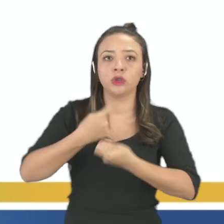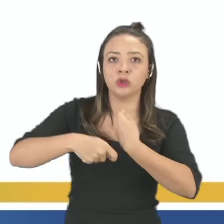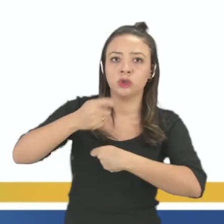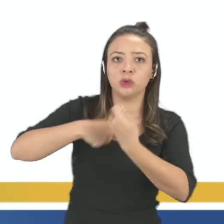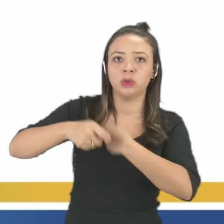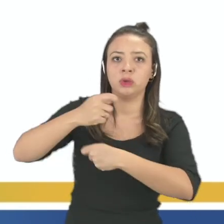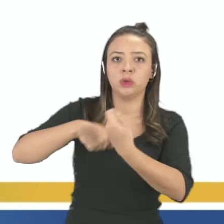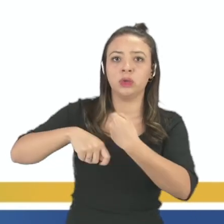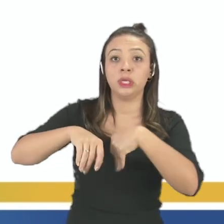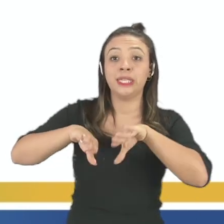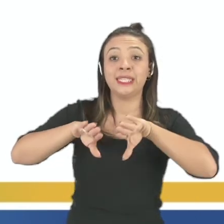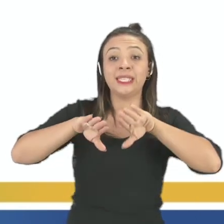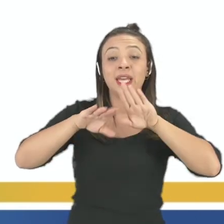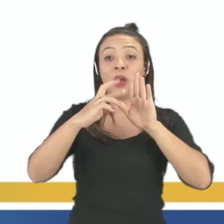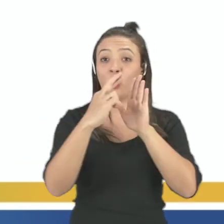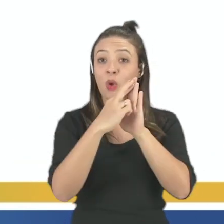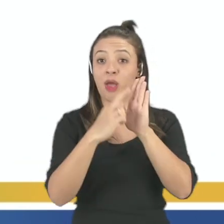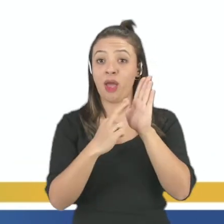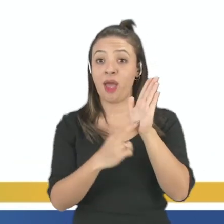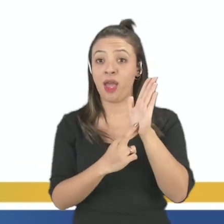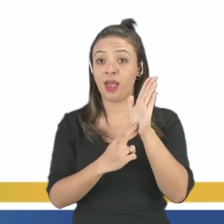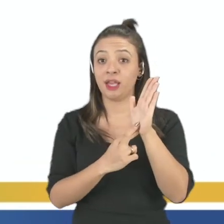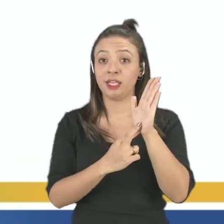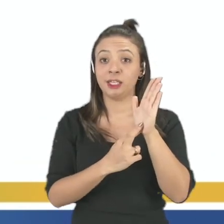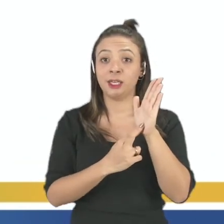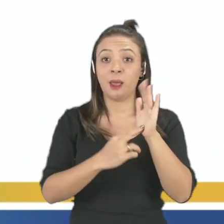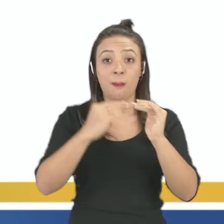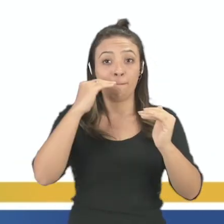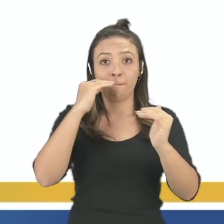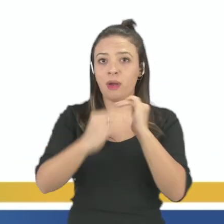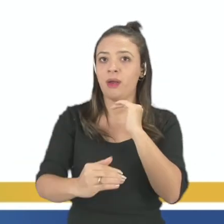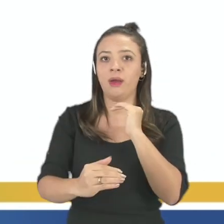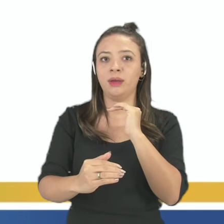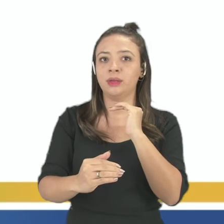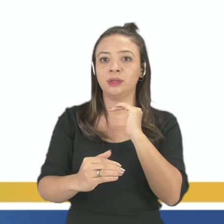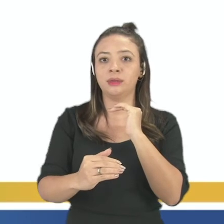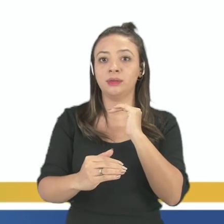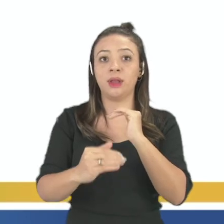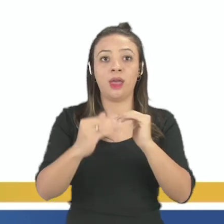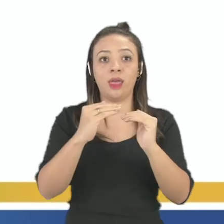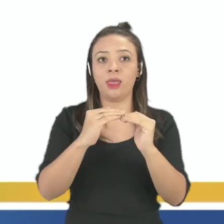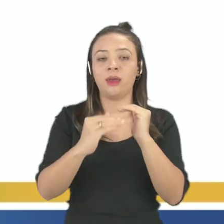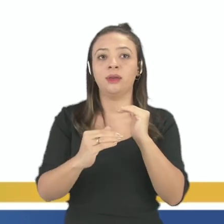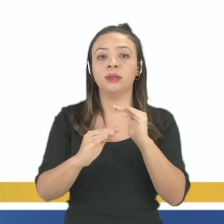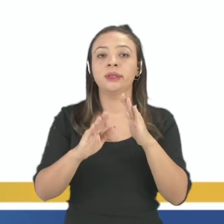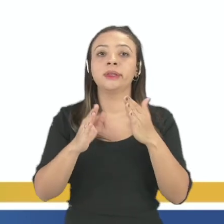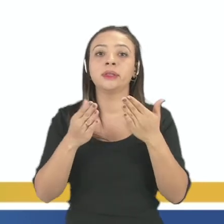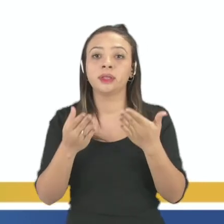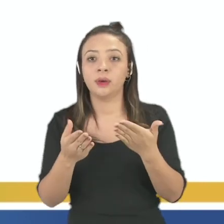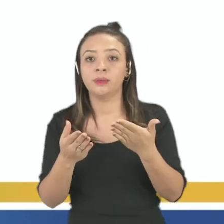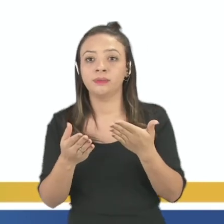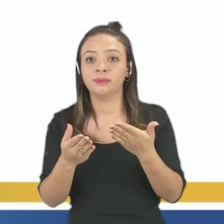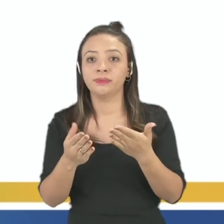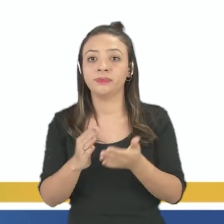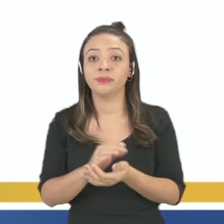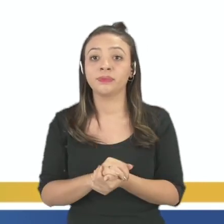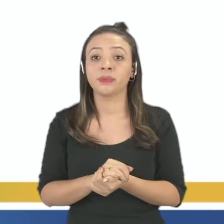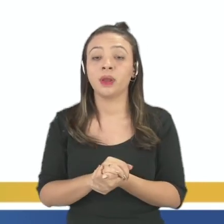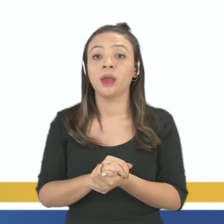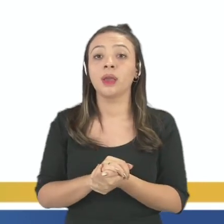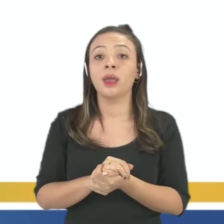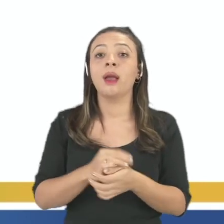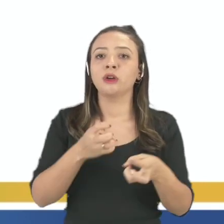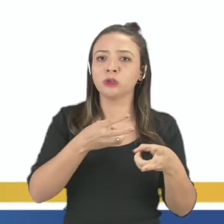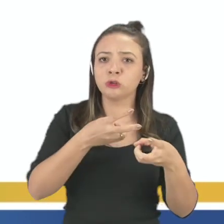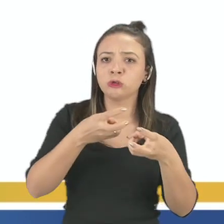normas da Convenção sobre a Diversidade Biológica. Com certeza, a gente teve esse acordo, né? Então, com certeza, a biopirataria, a exploração,